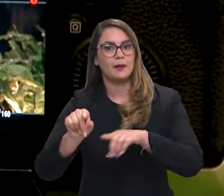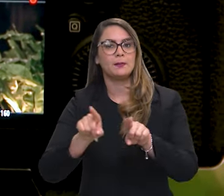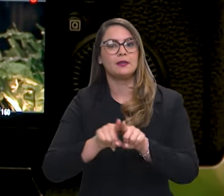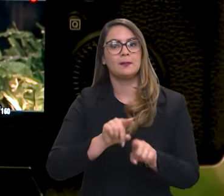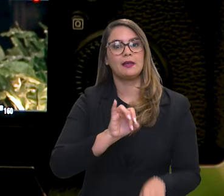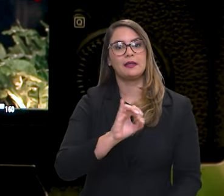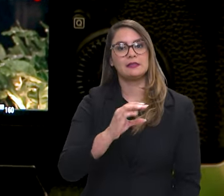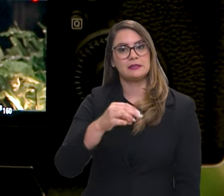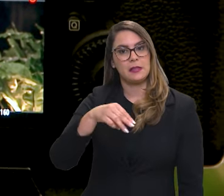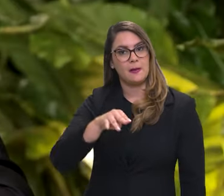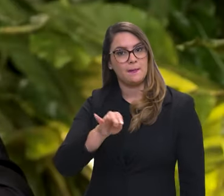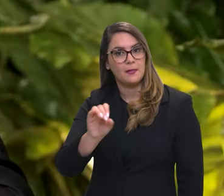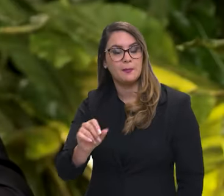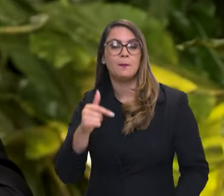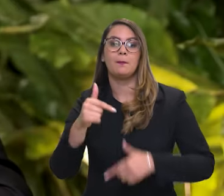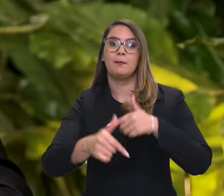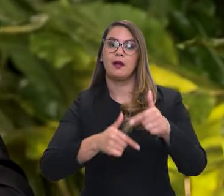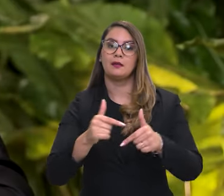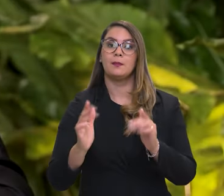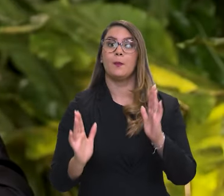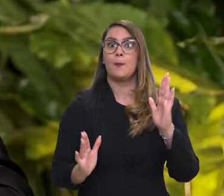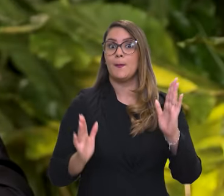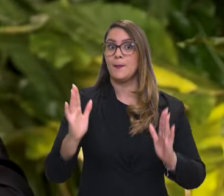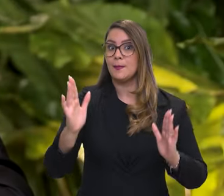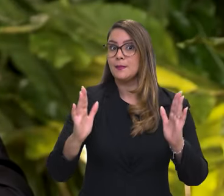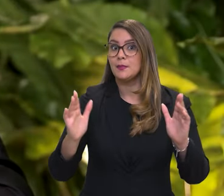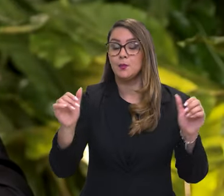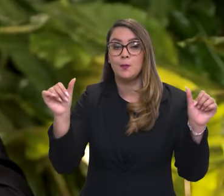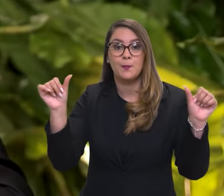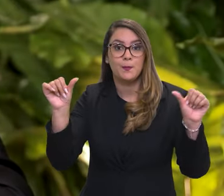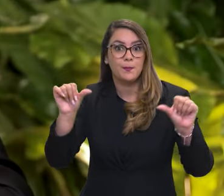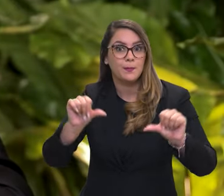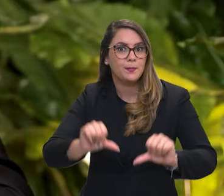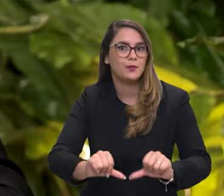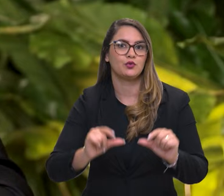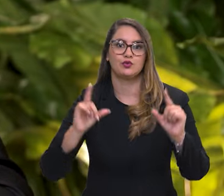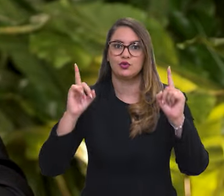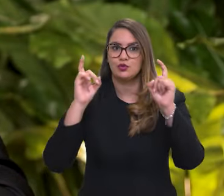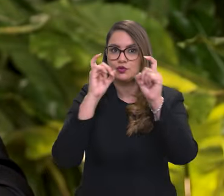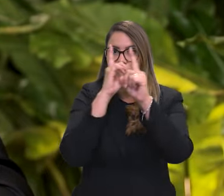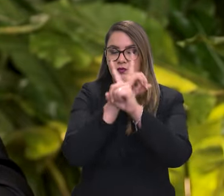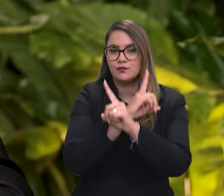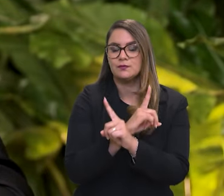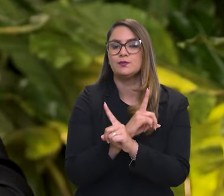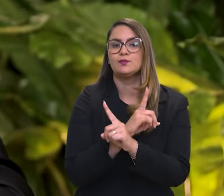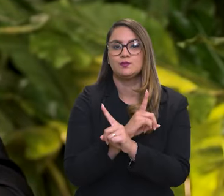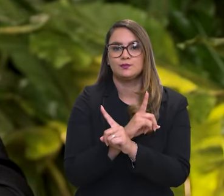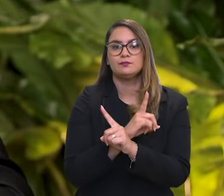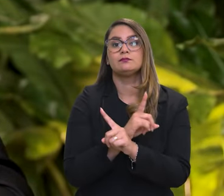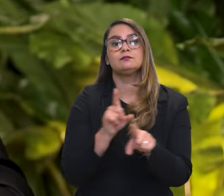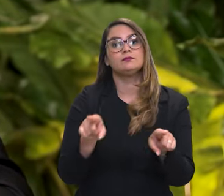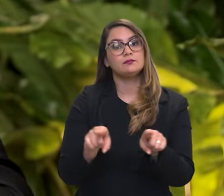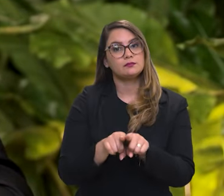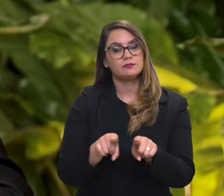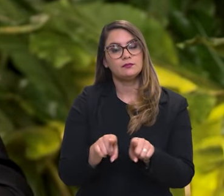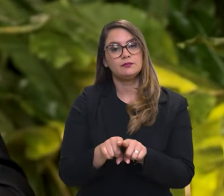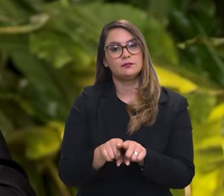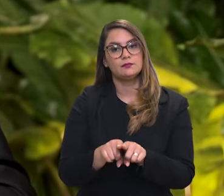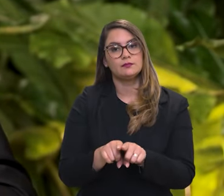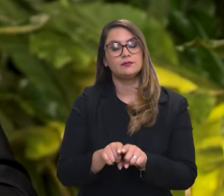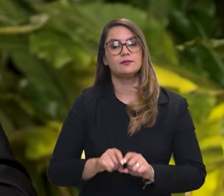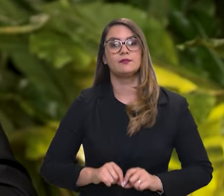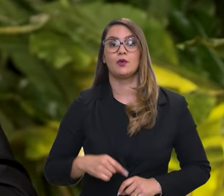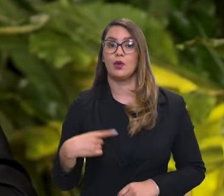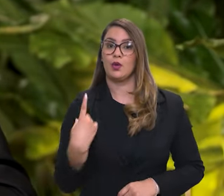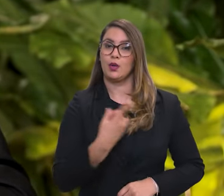justamente nas épocas mais complicadas. E, além disso, o que a gente percebe é que são